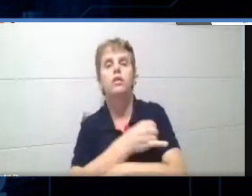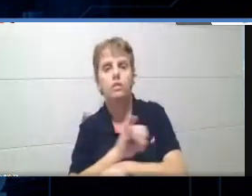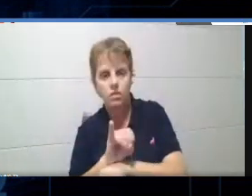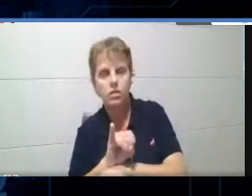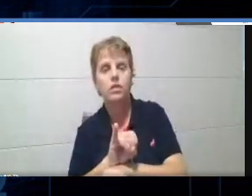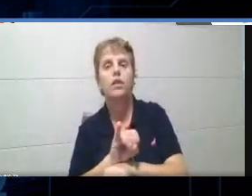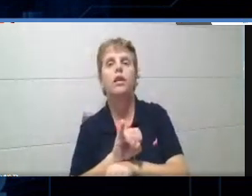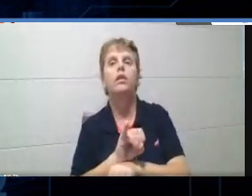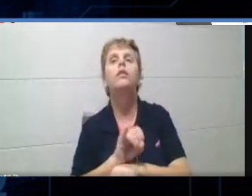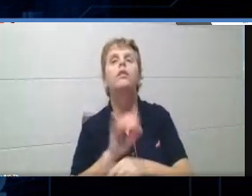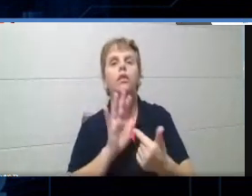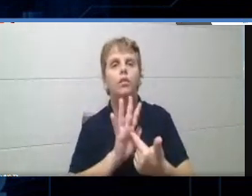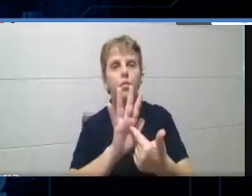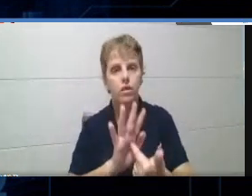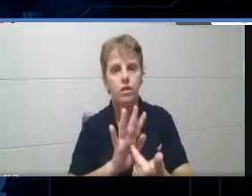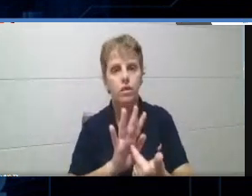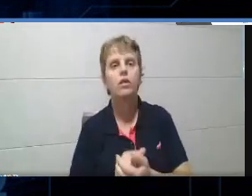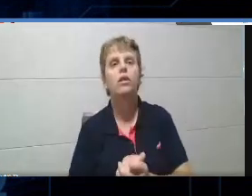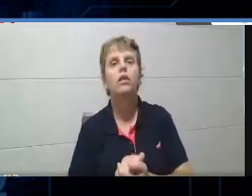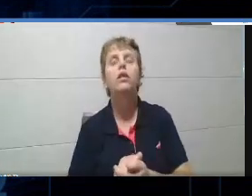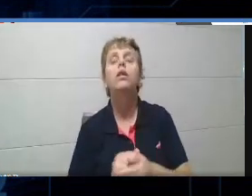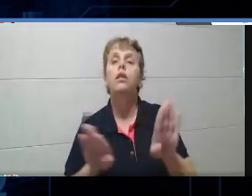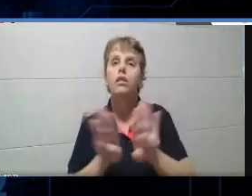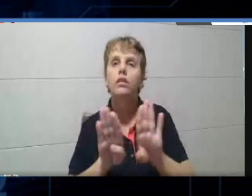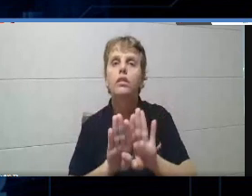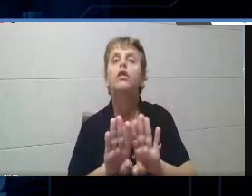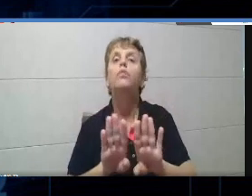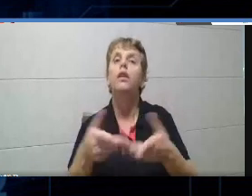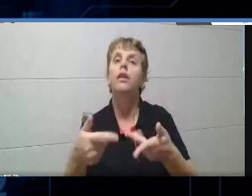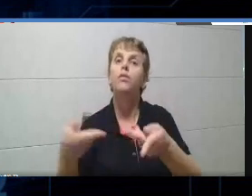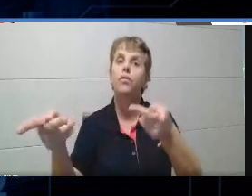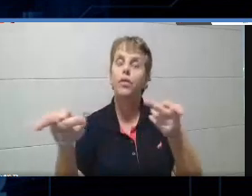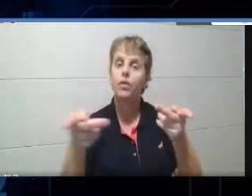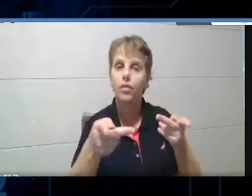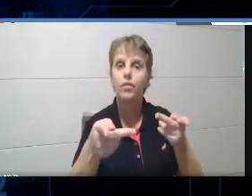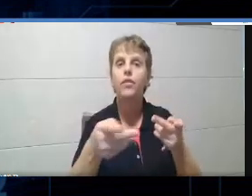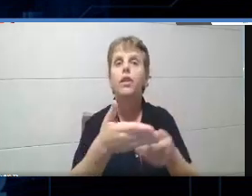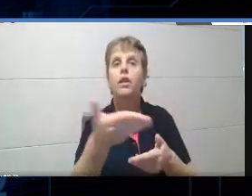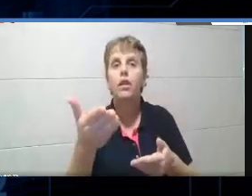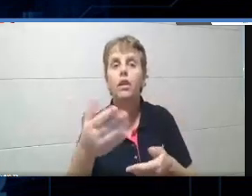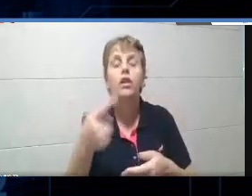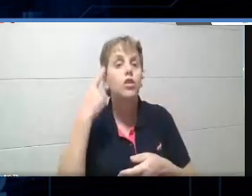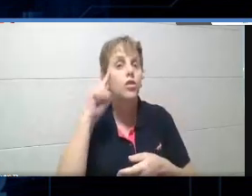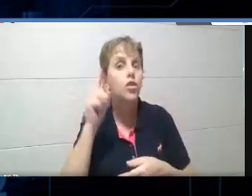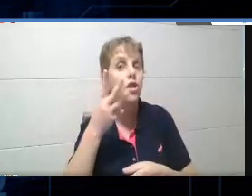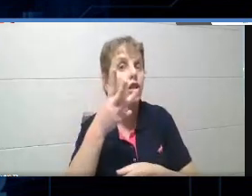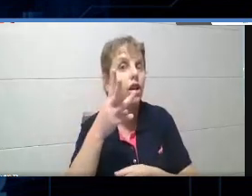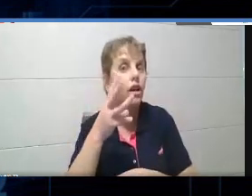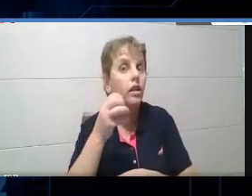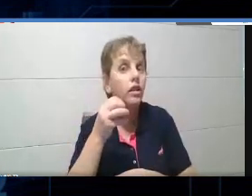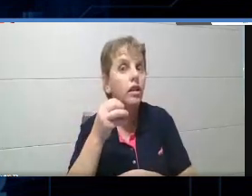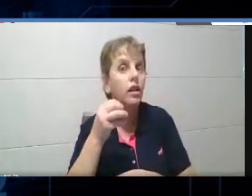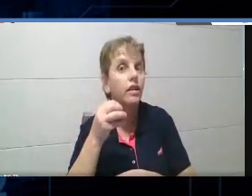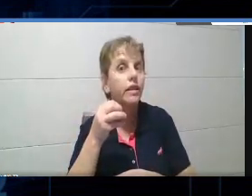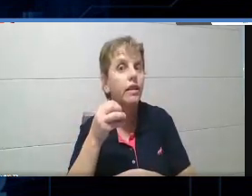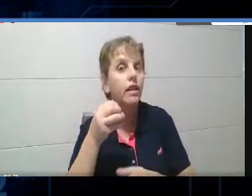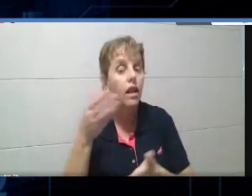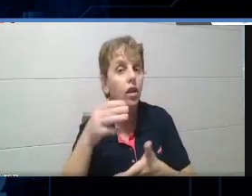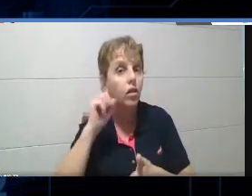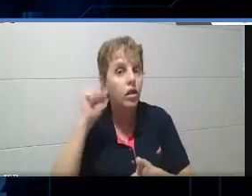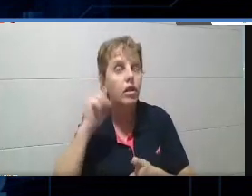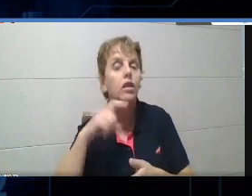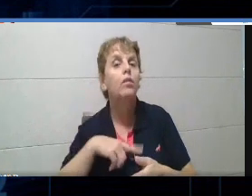oferecendo. Já deixo também o convite para vocês. No dia 30, temos mais dois